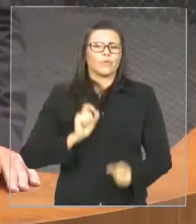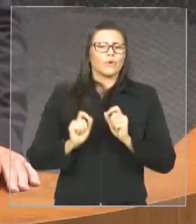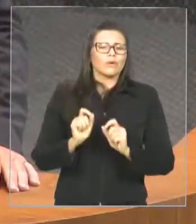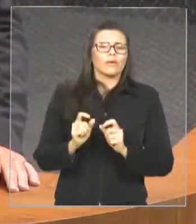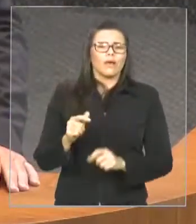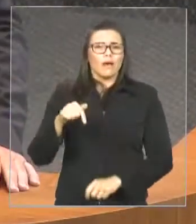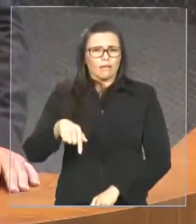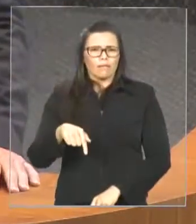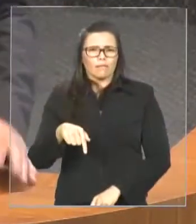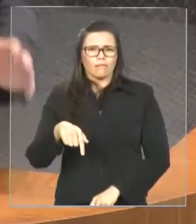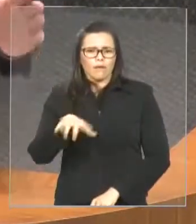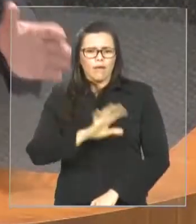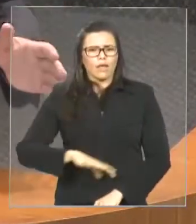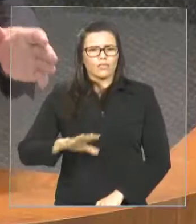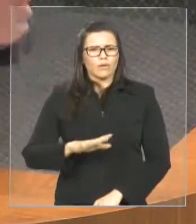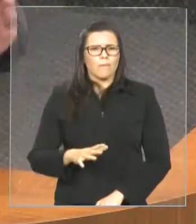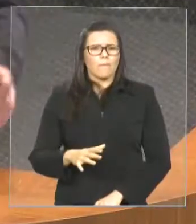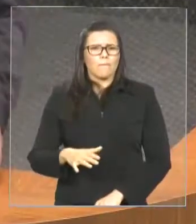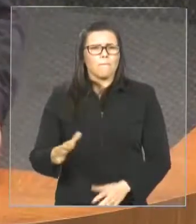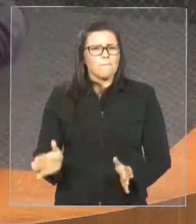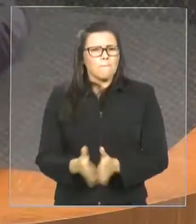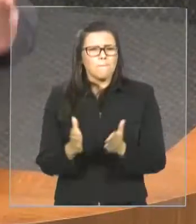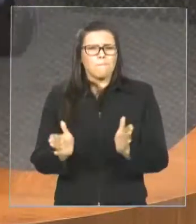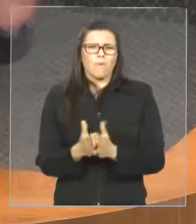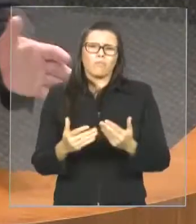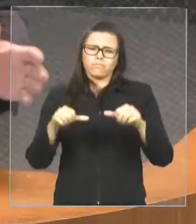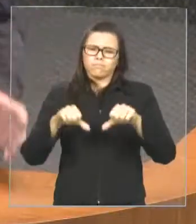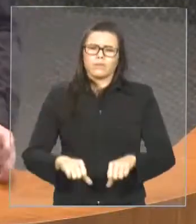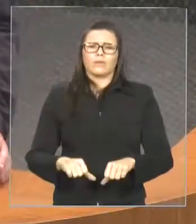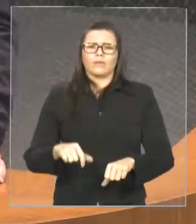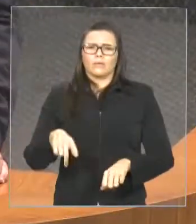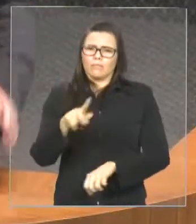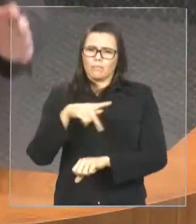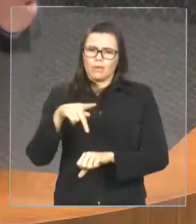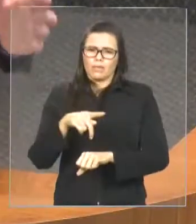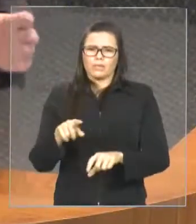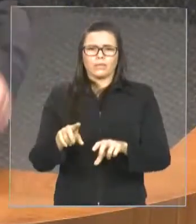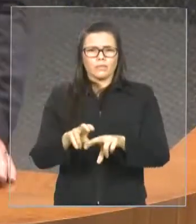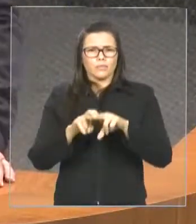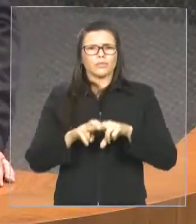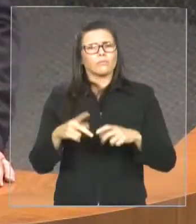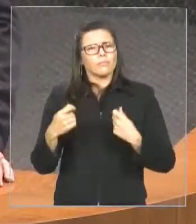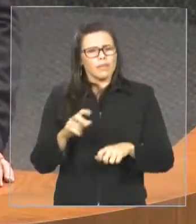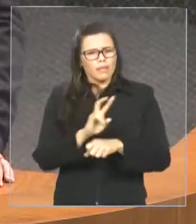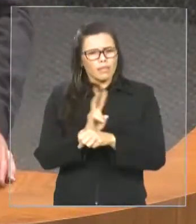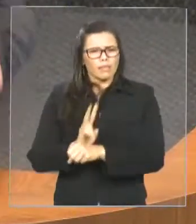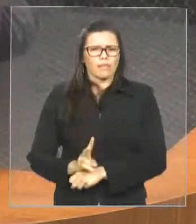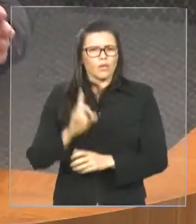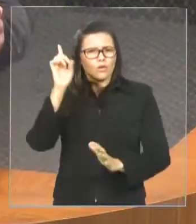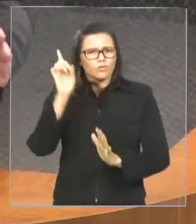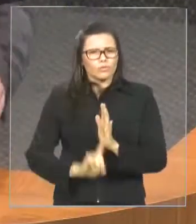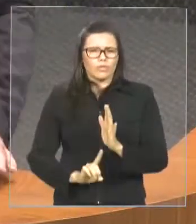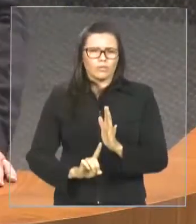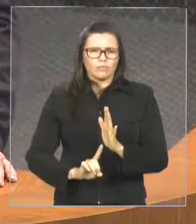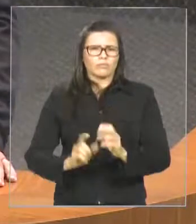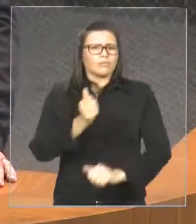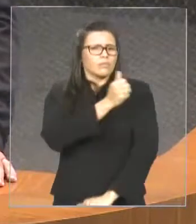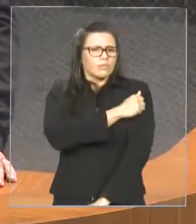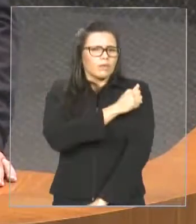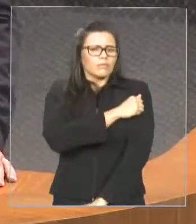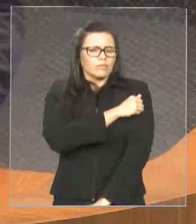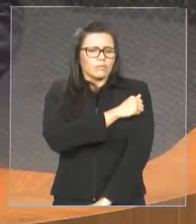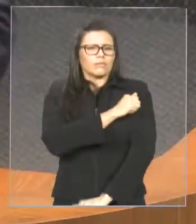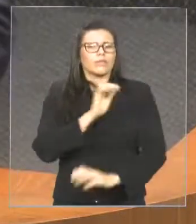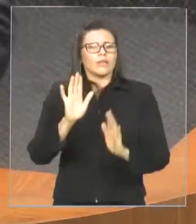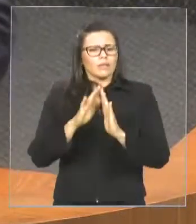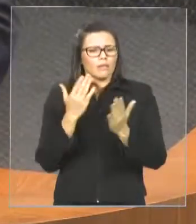do país e nós temos que usar mecanismos desta forma para que nós possamos vir a beneficiar a população dessa